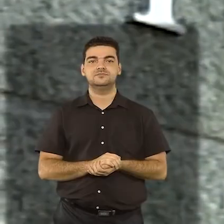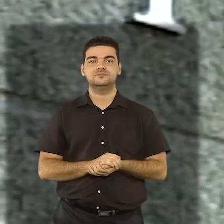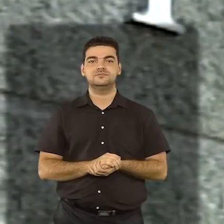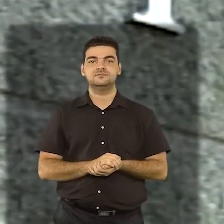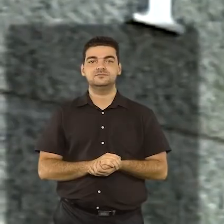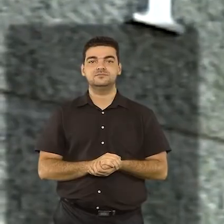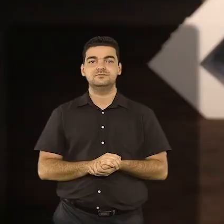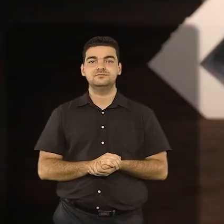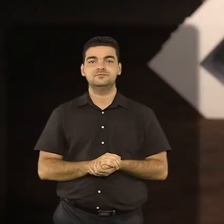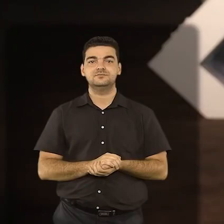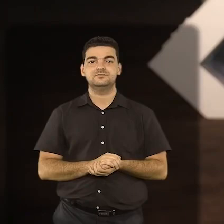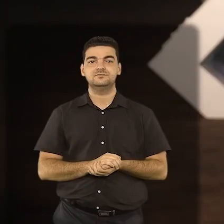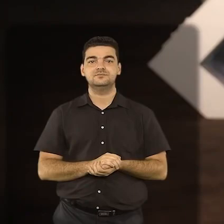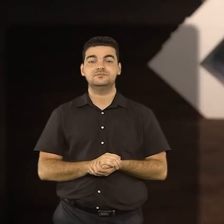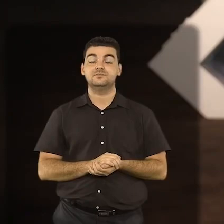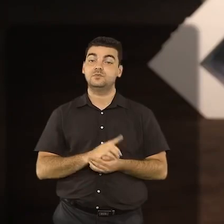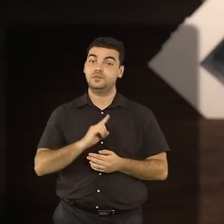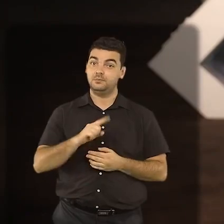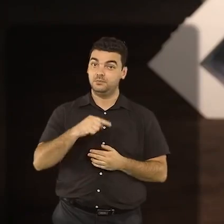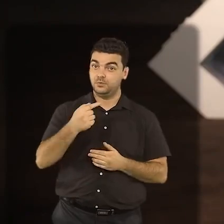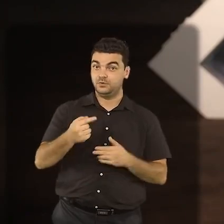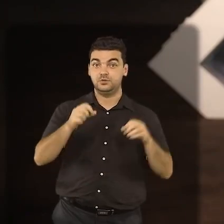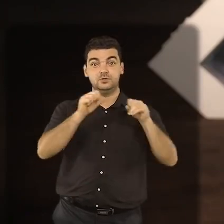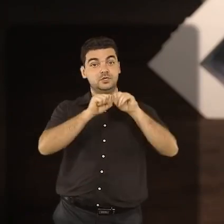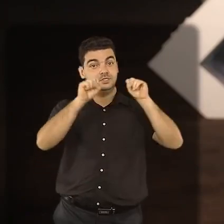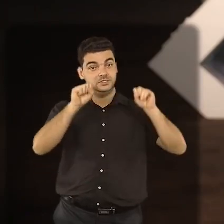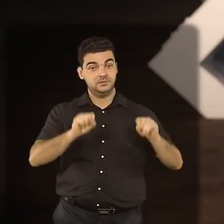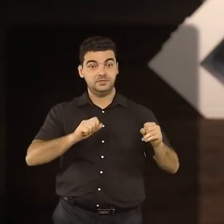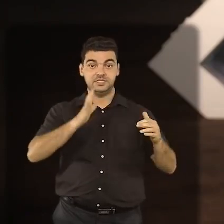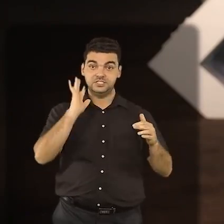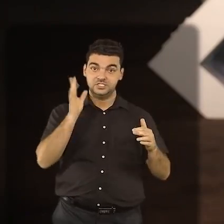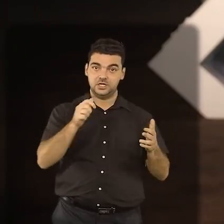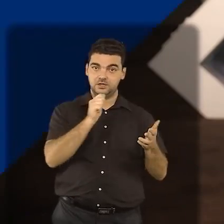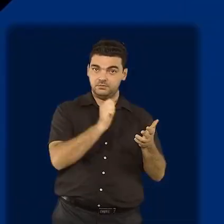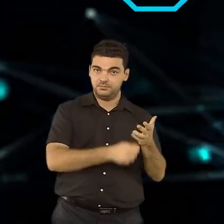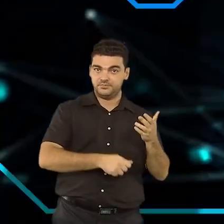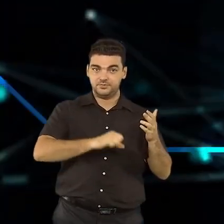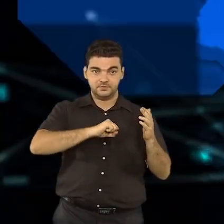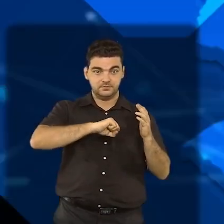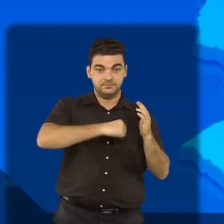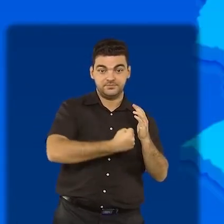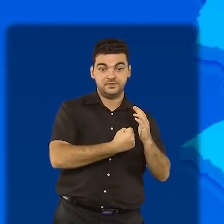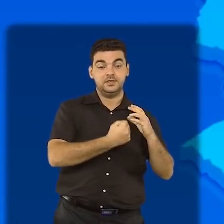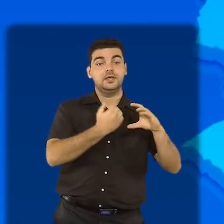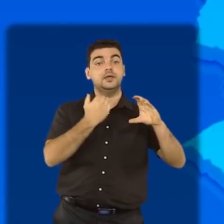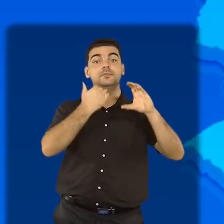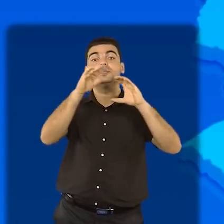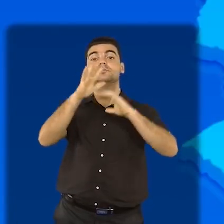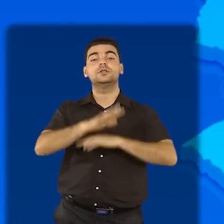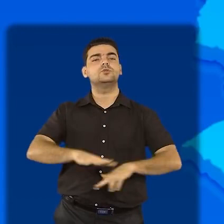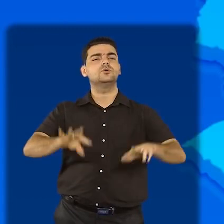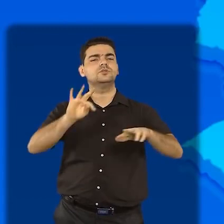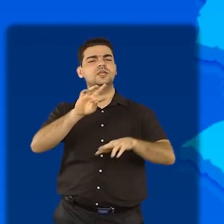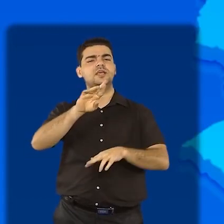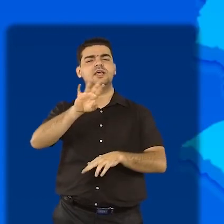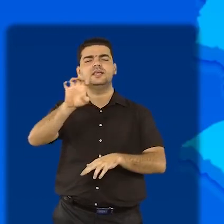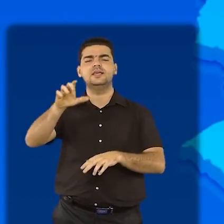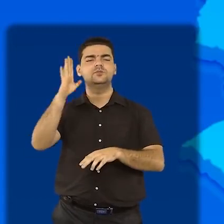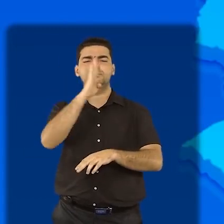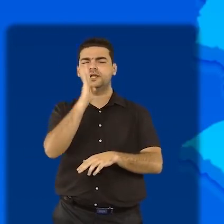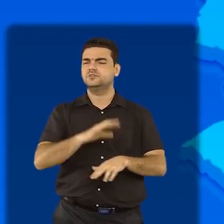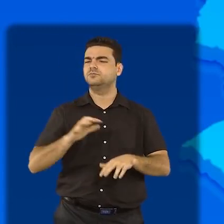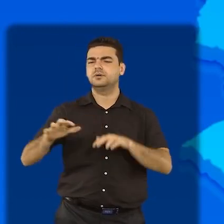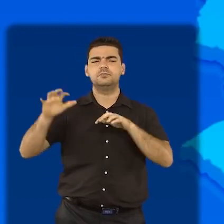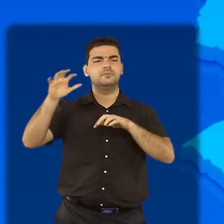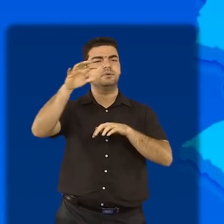Em seguida, esse sistema que foi assinado e lacrado é enviado a todos os tribunais regionais eleitorais